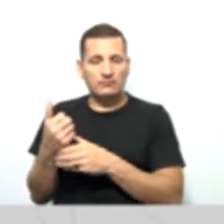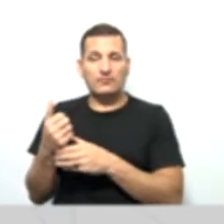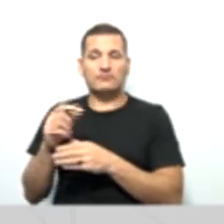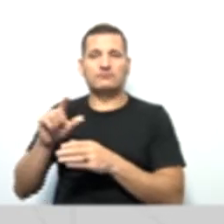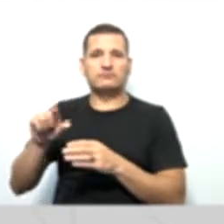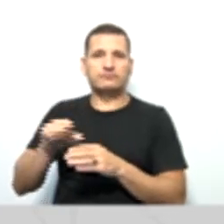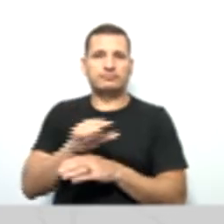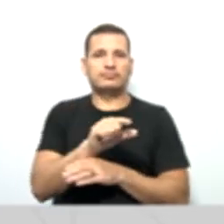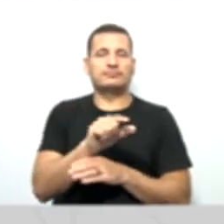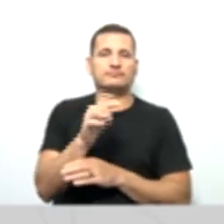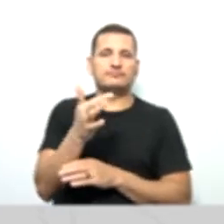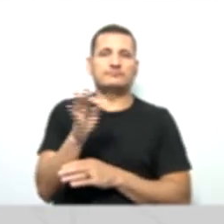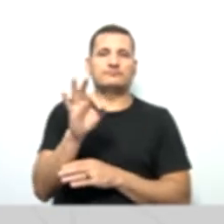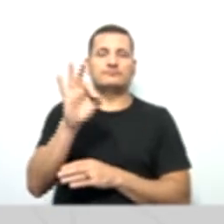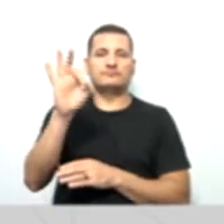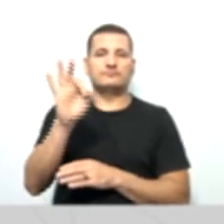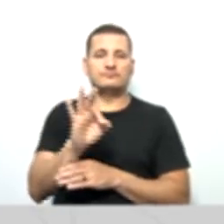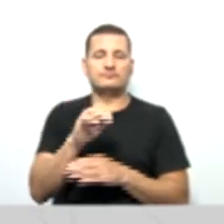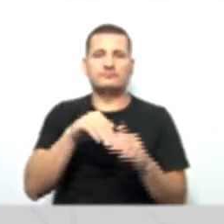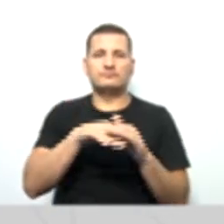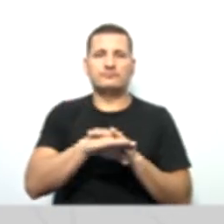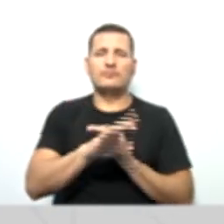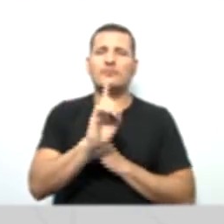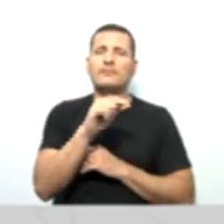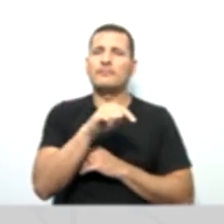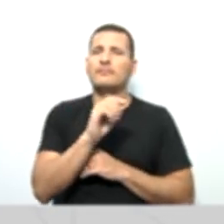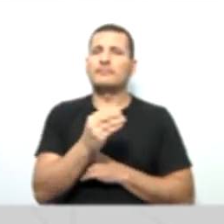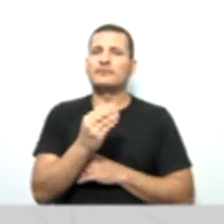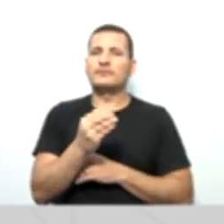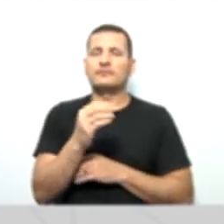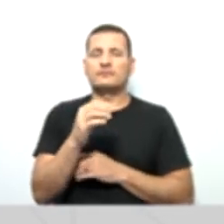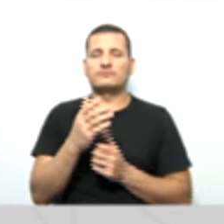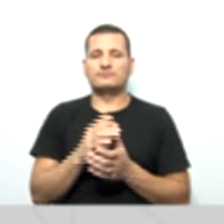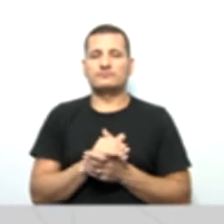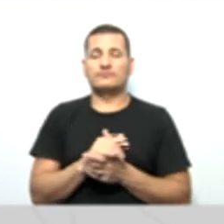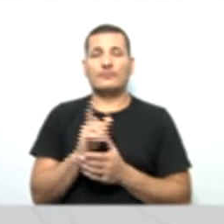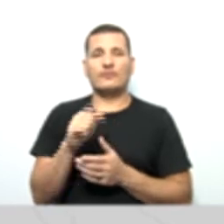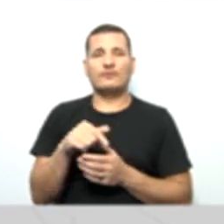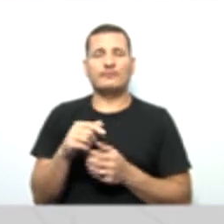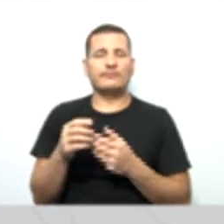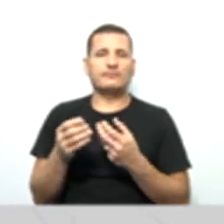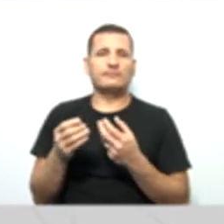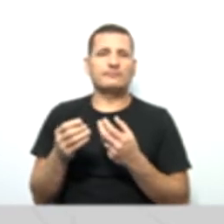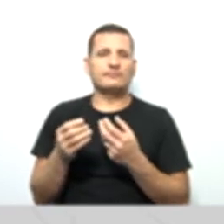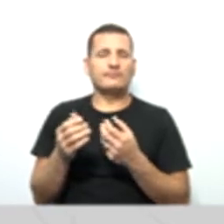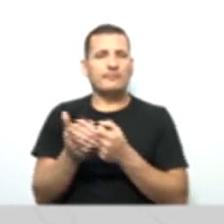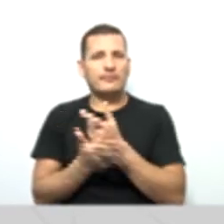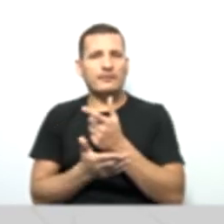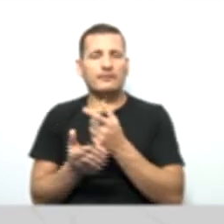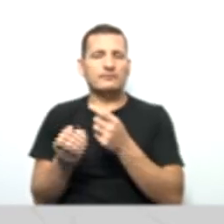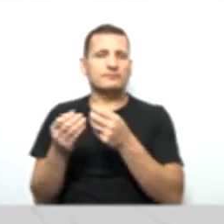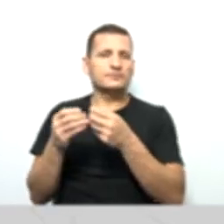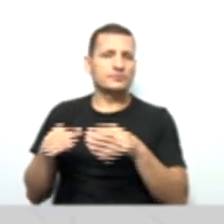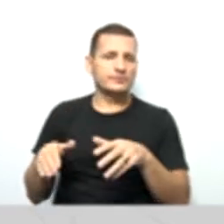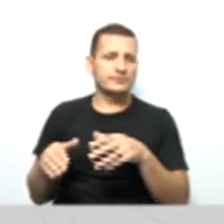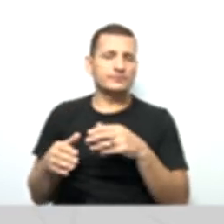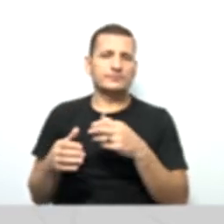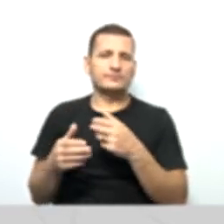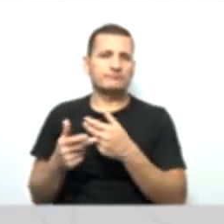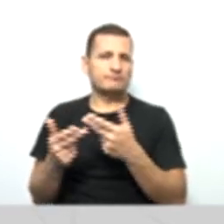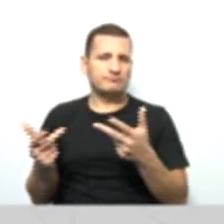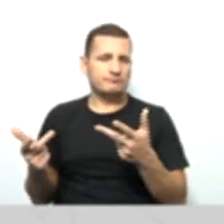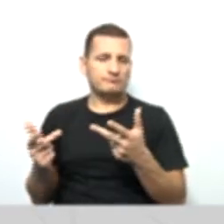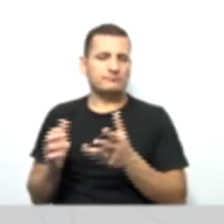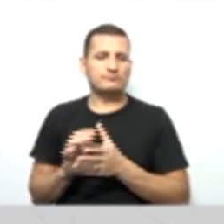o fundo de reserva? Ele serve para cobrir, ó, os prejuízos no decorrer do exercício, que são cobertos com os recursos